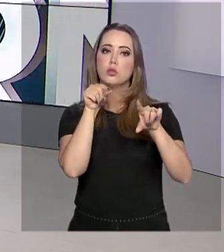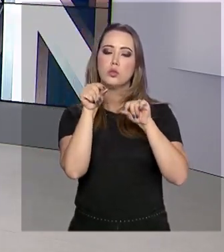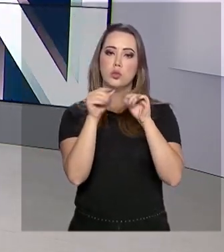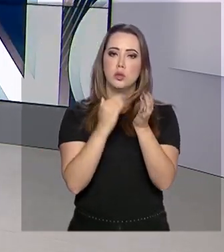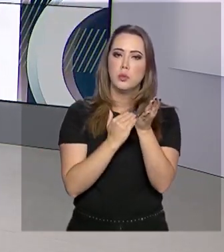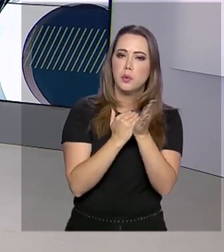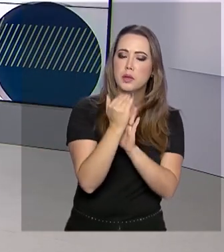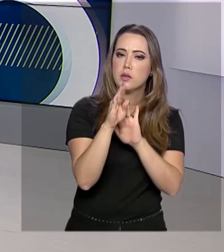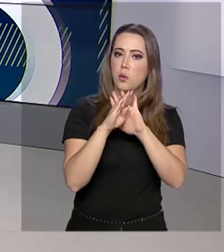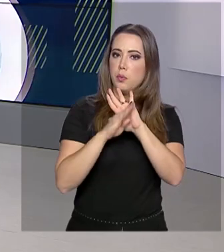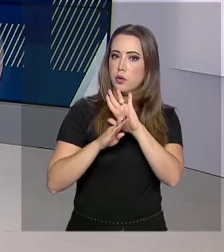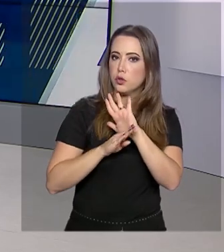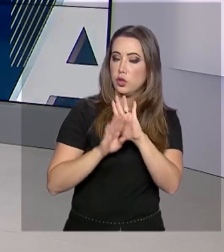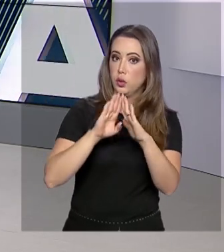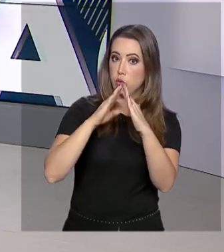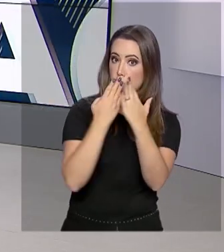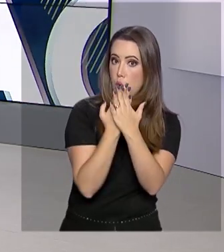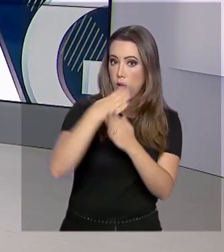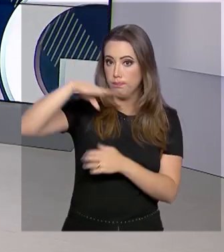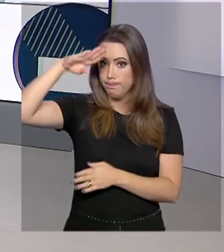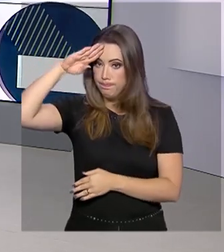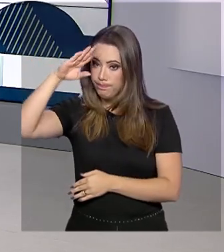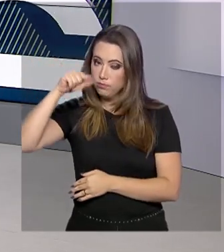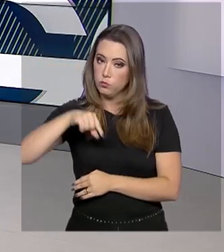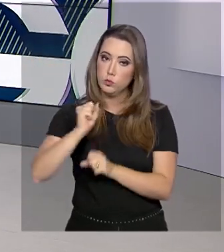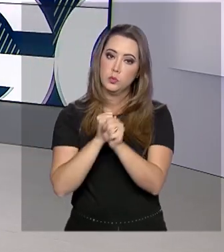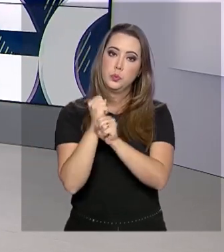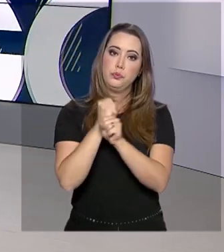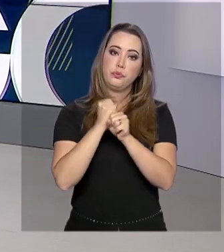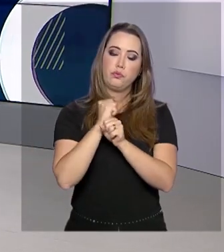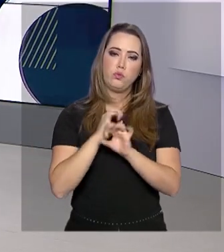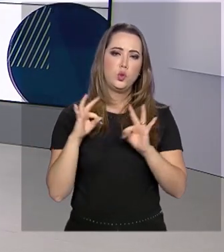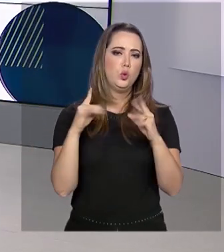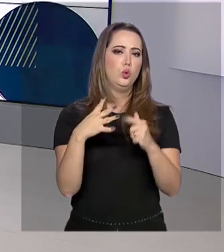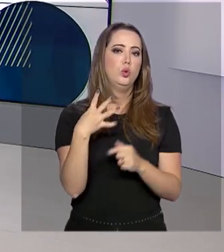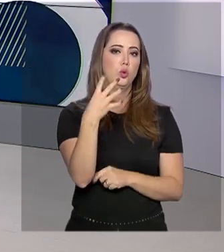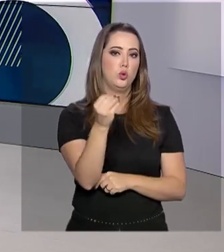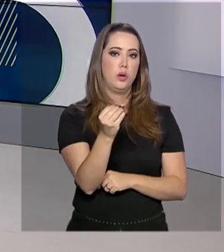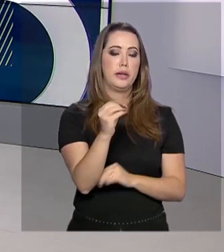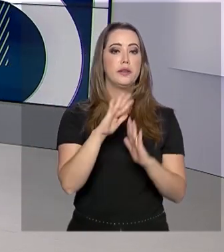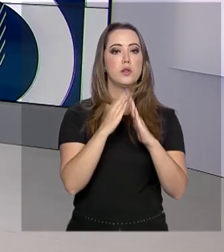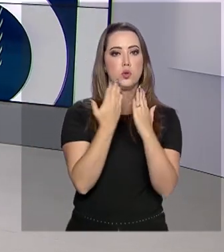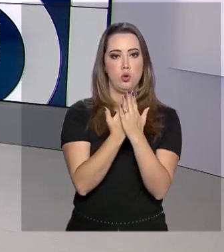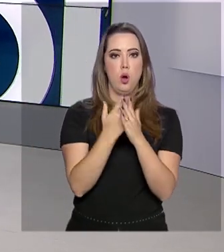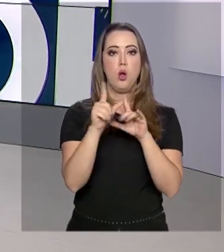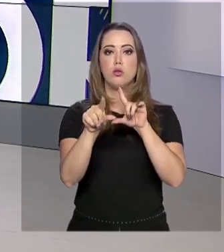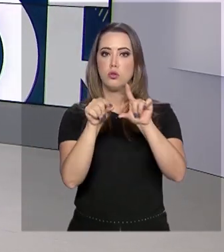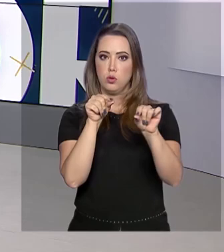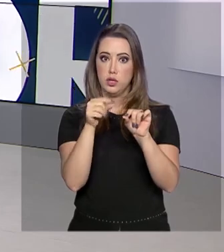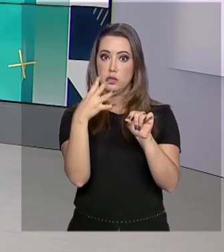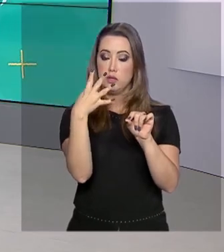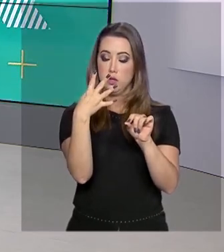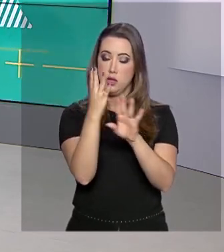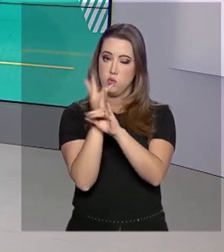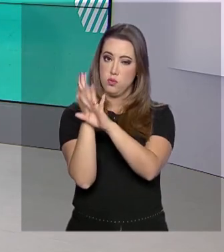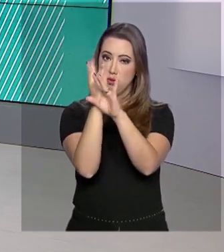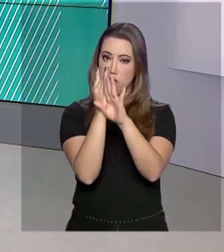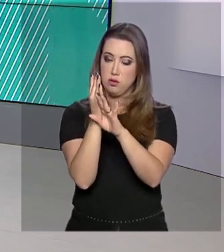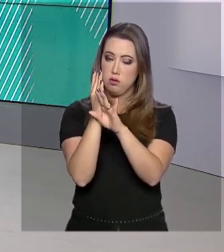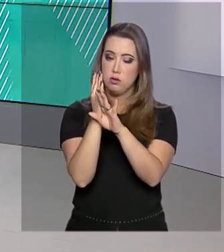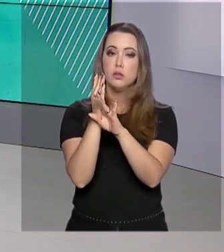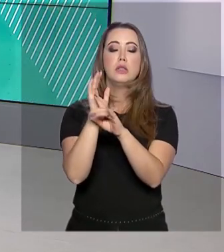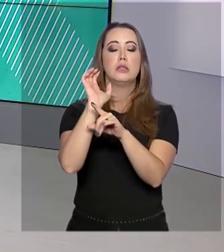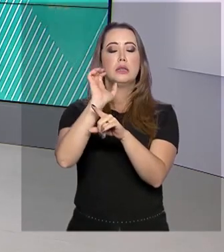piloto das escolas cívico-militares este ano. Ao todo, foram escolhidas 40 escolas estaduais e 14